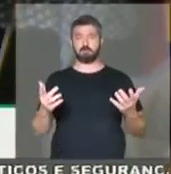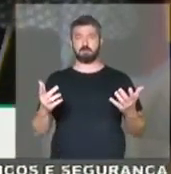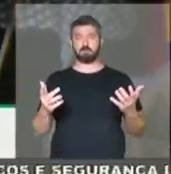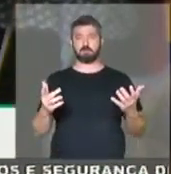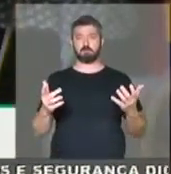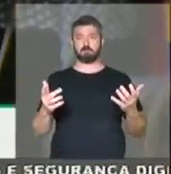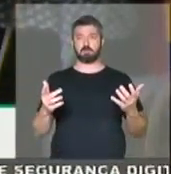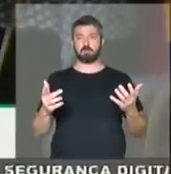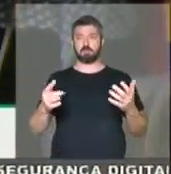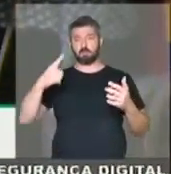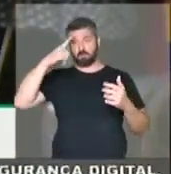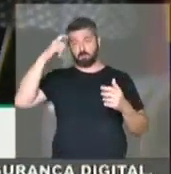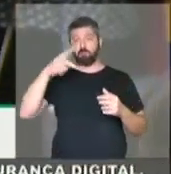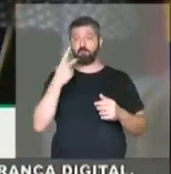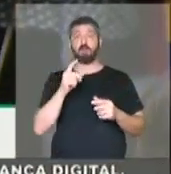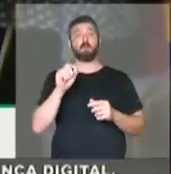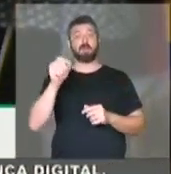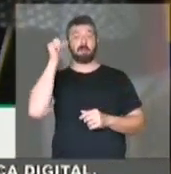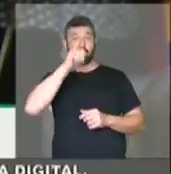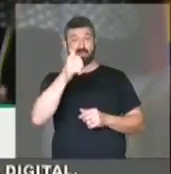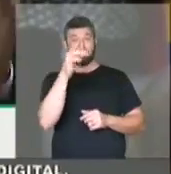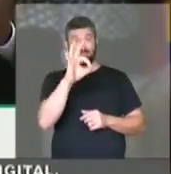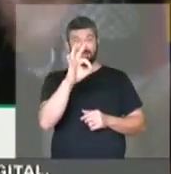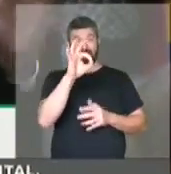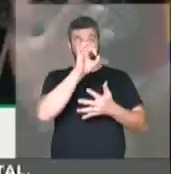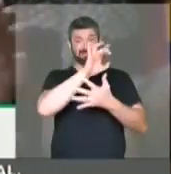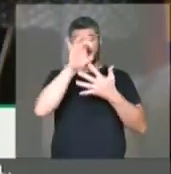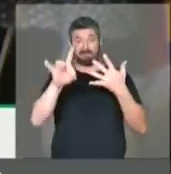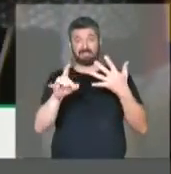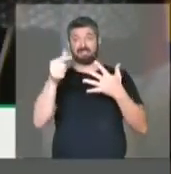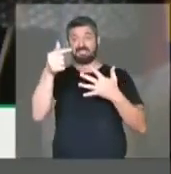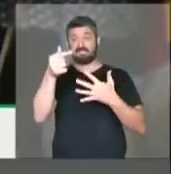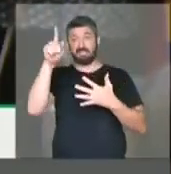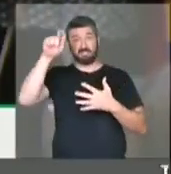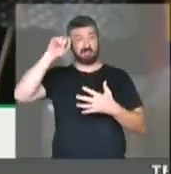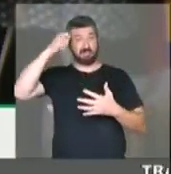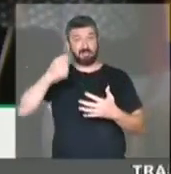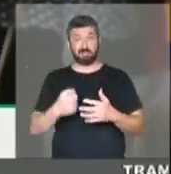violência mostra que cada 10 mulheres assassinadas, 7 são